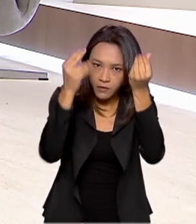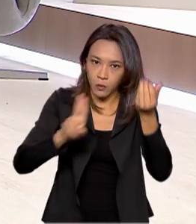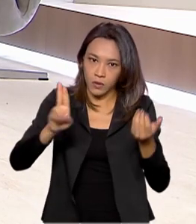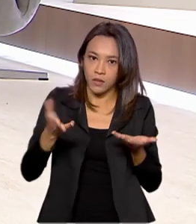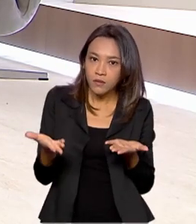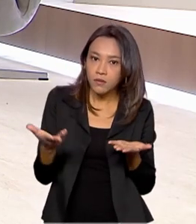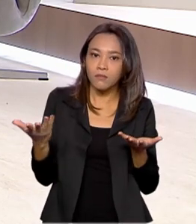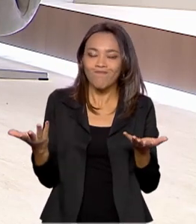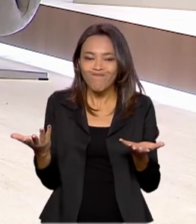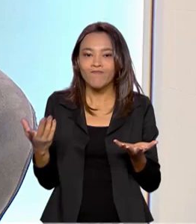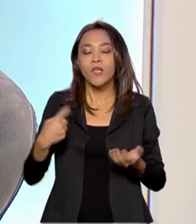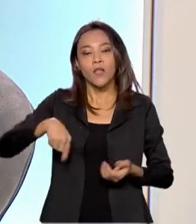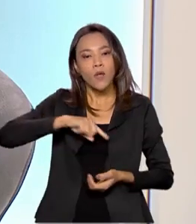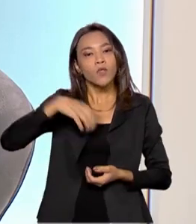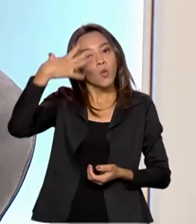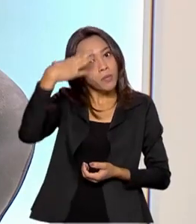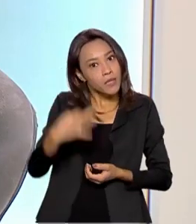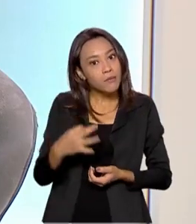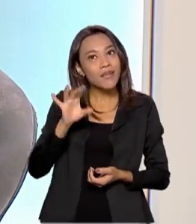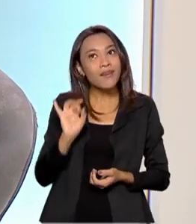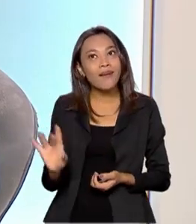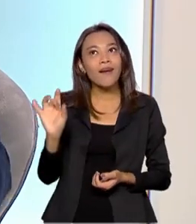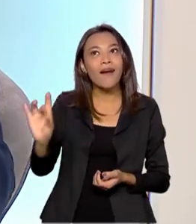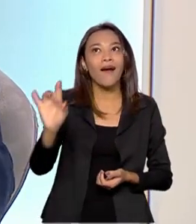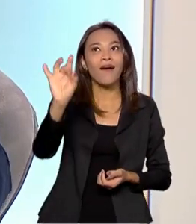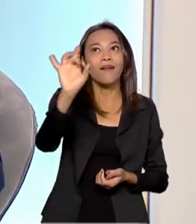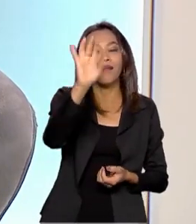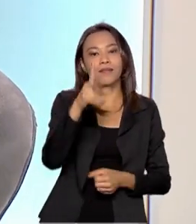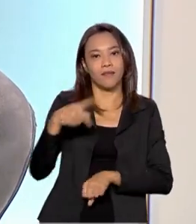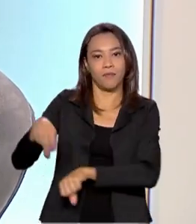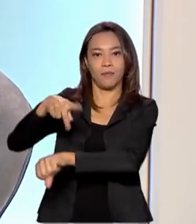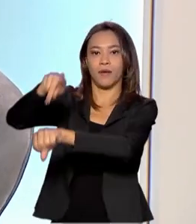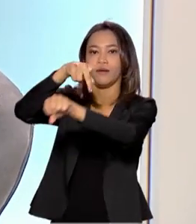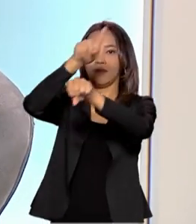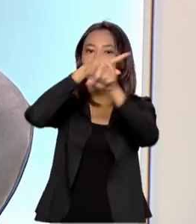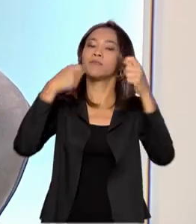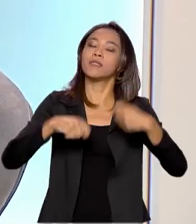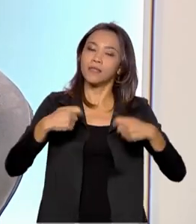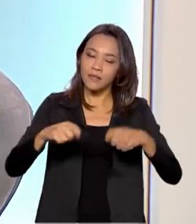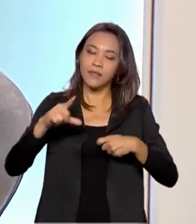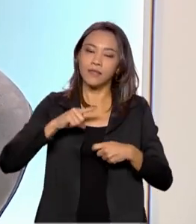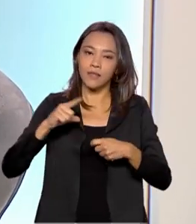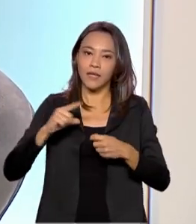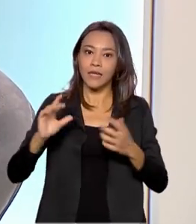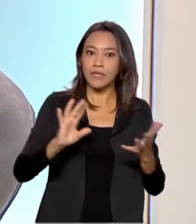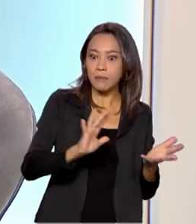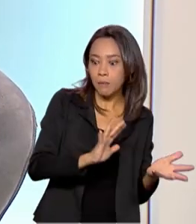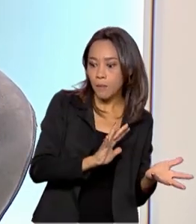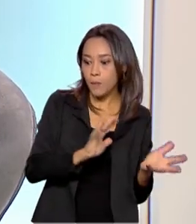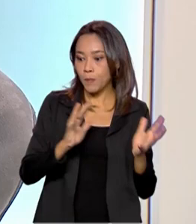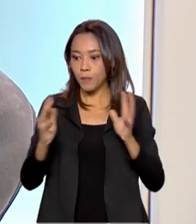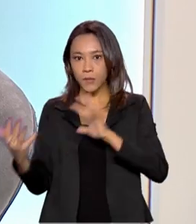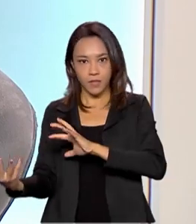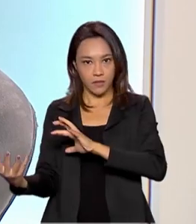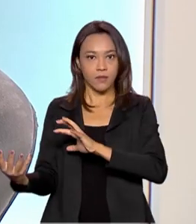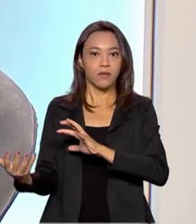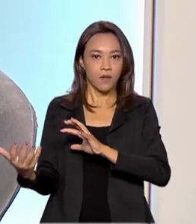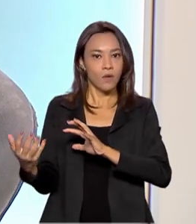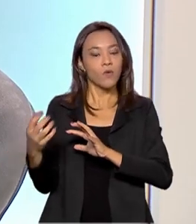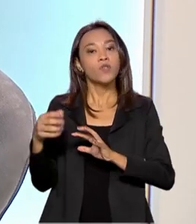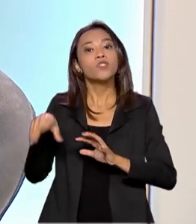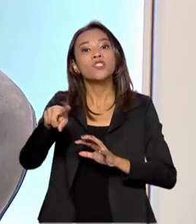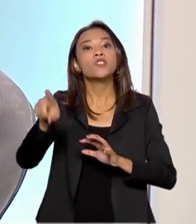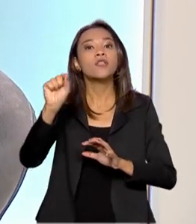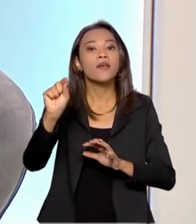Então, nós entendemos que cada país tem que passar por esse processo de transição energética numa eletrificação da sua